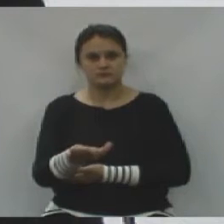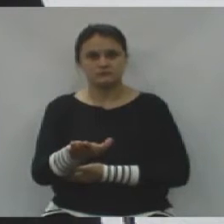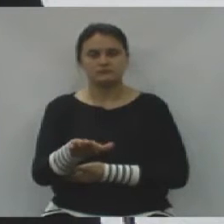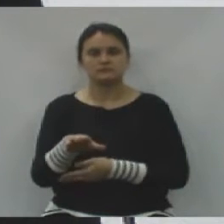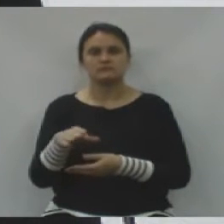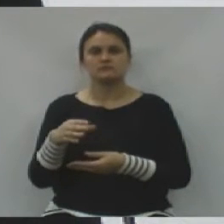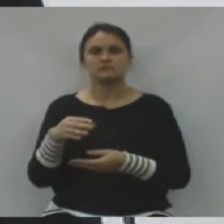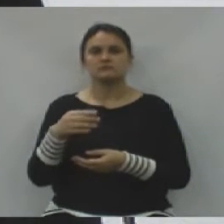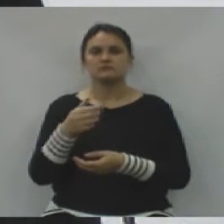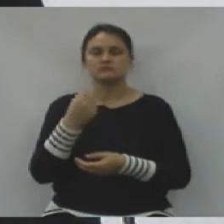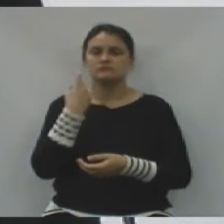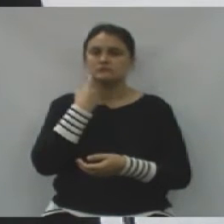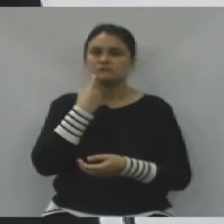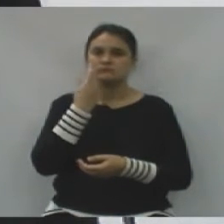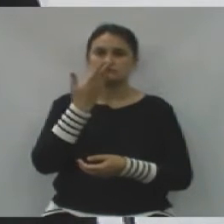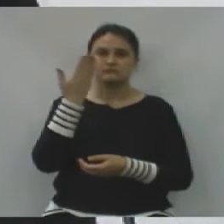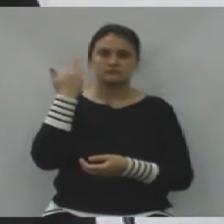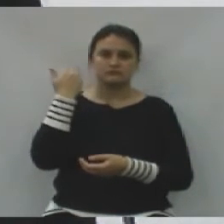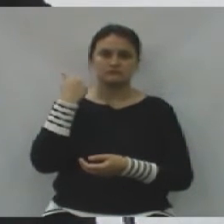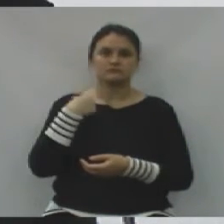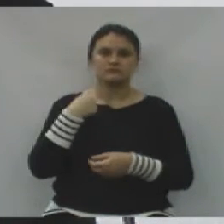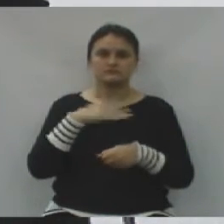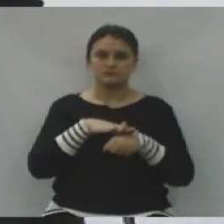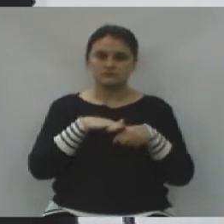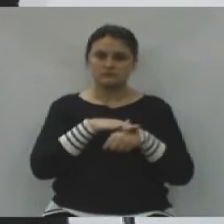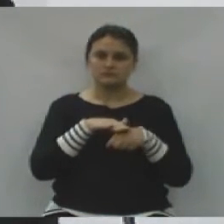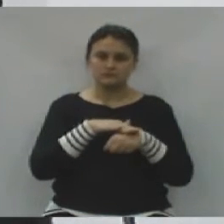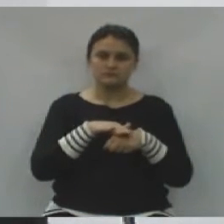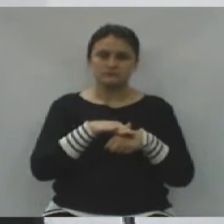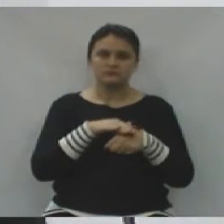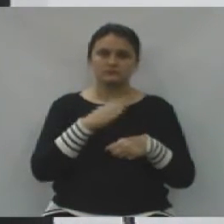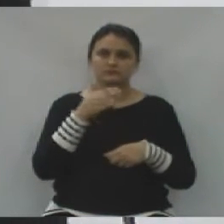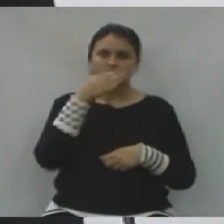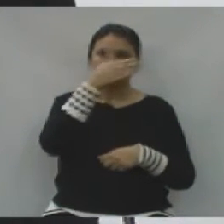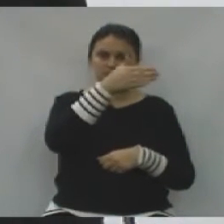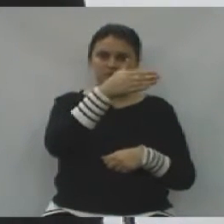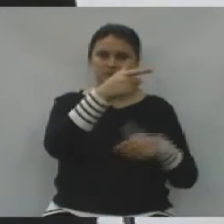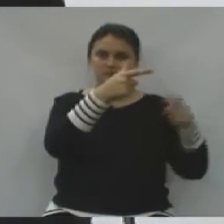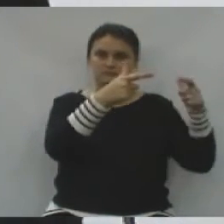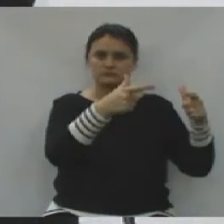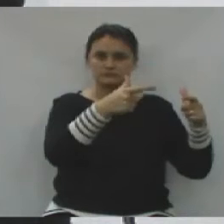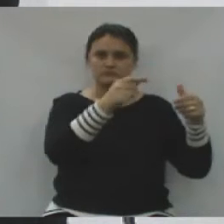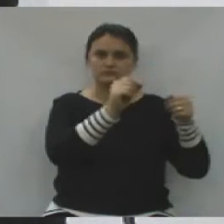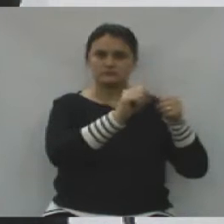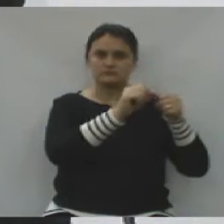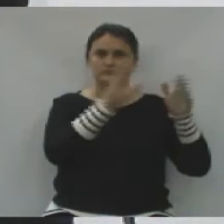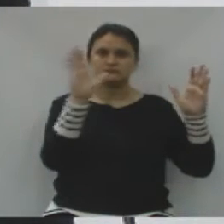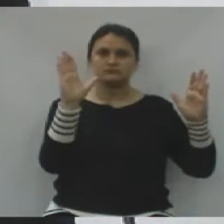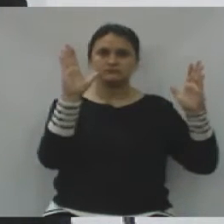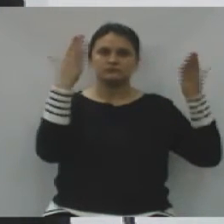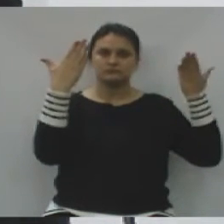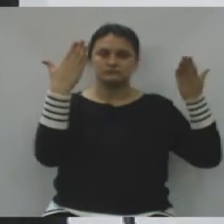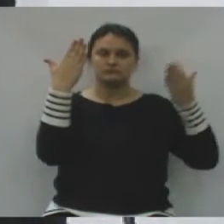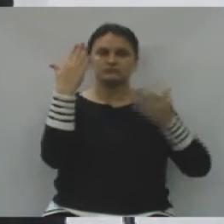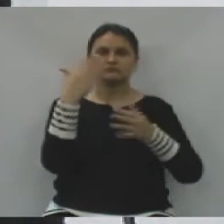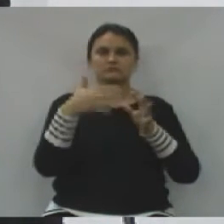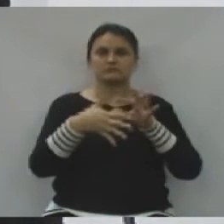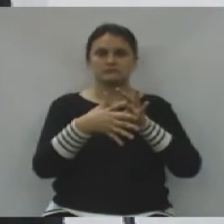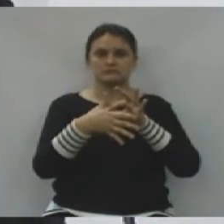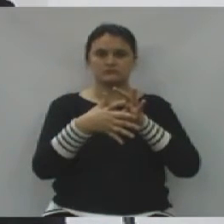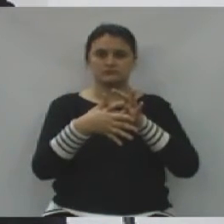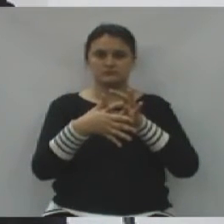como também na sexta-feira, estive conversando e estando lá na região que está sendo organizada a Festa da Costela de União da Vitória.